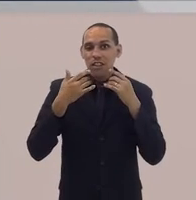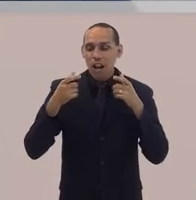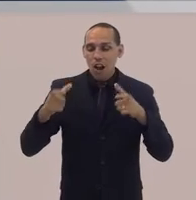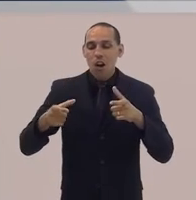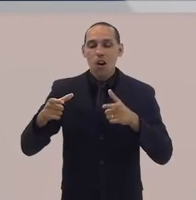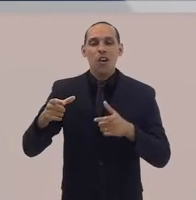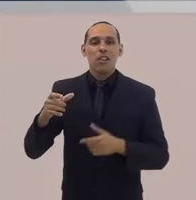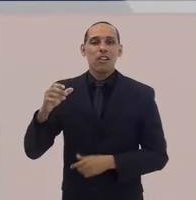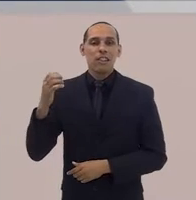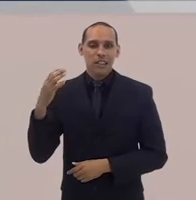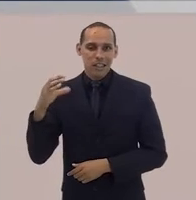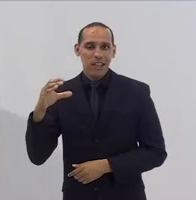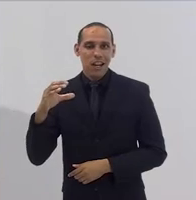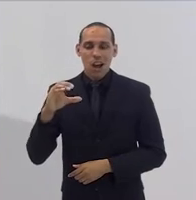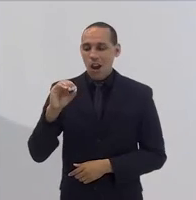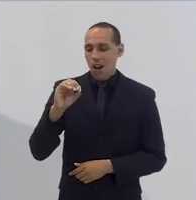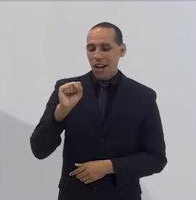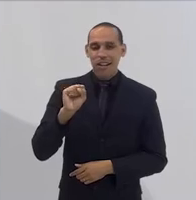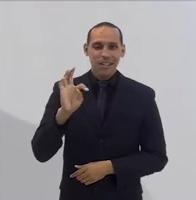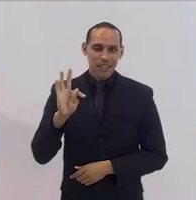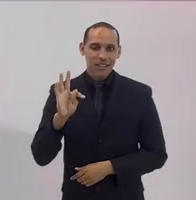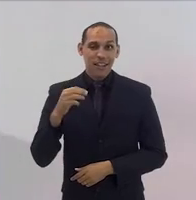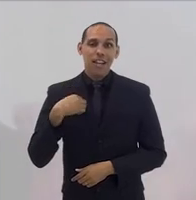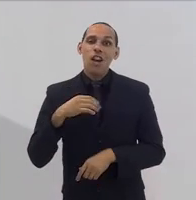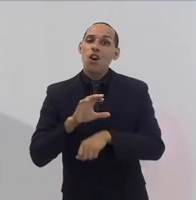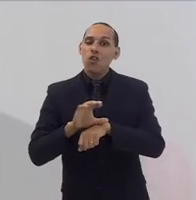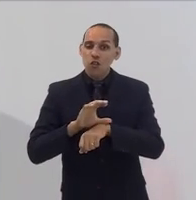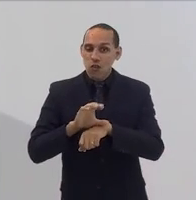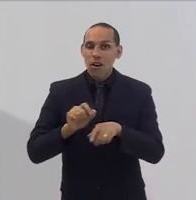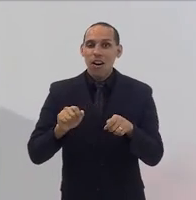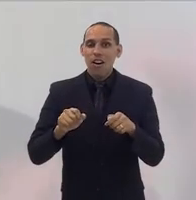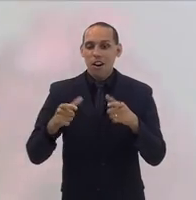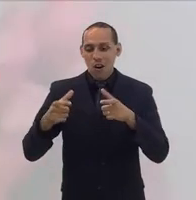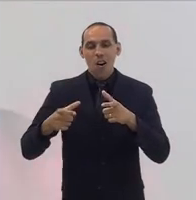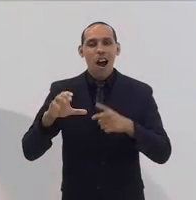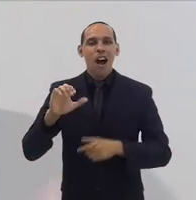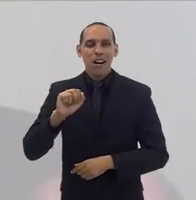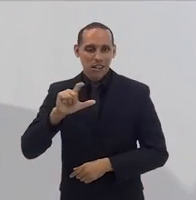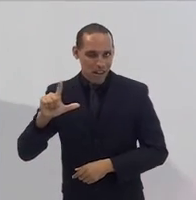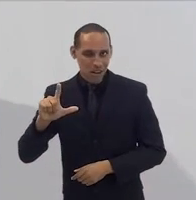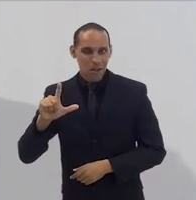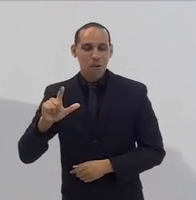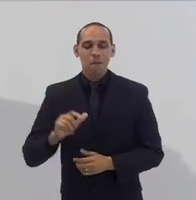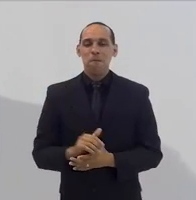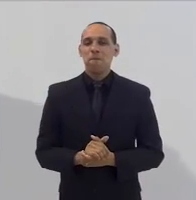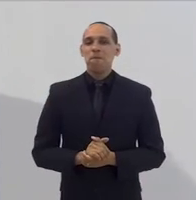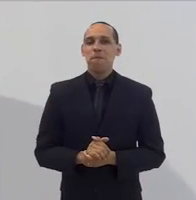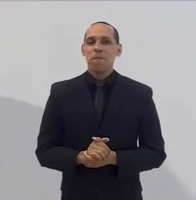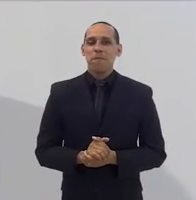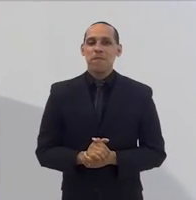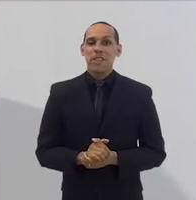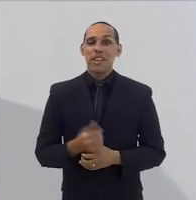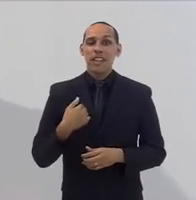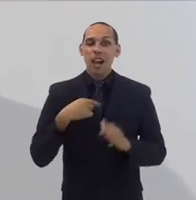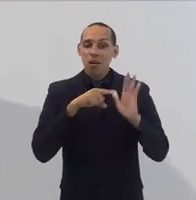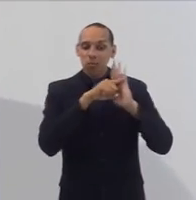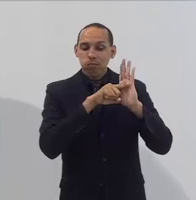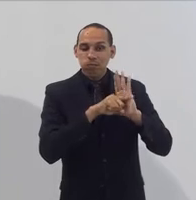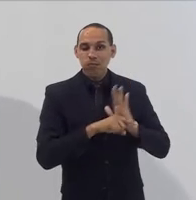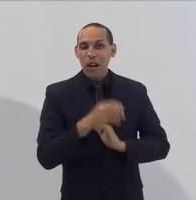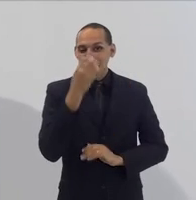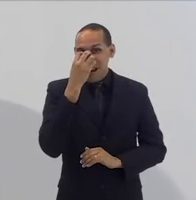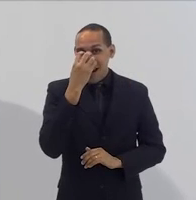Niterói. Eu fiz cursos na CAL, Casa das Arte das Laranjeiras, e